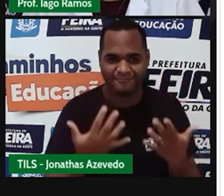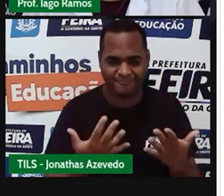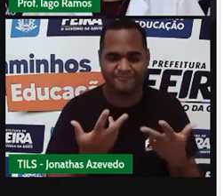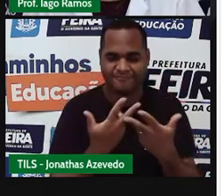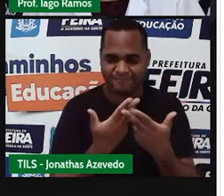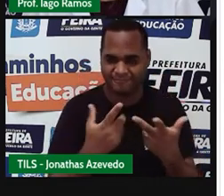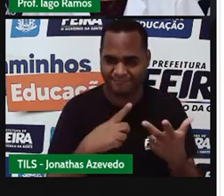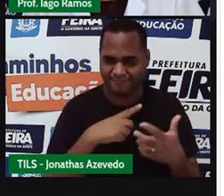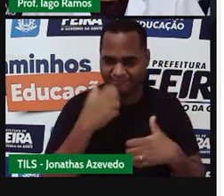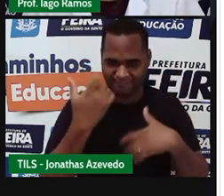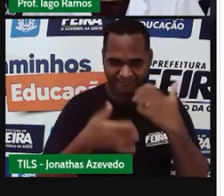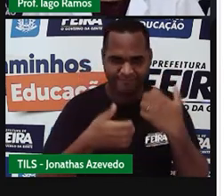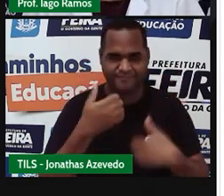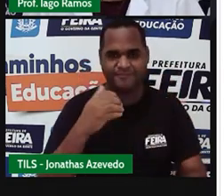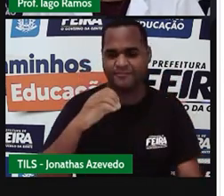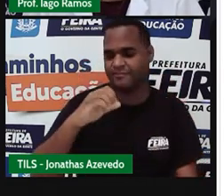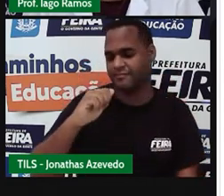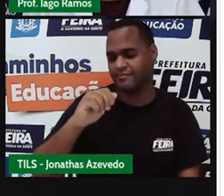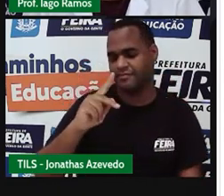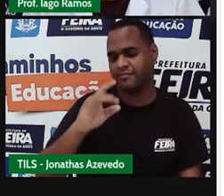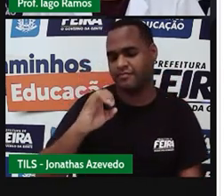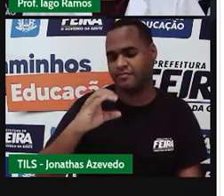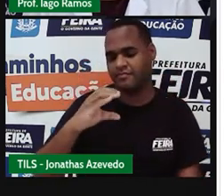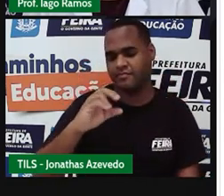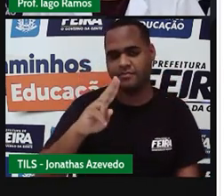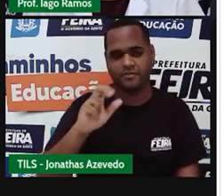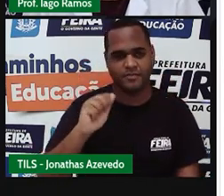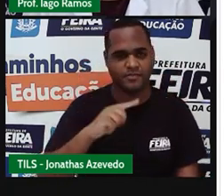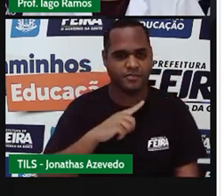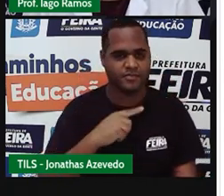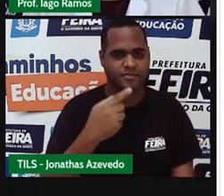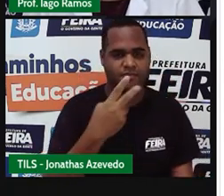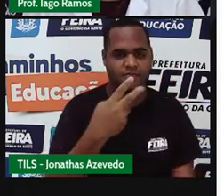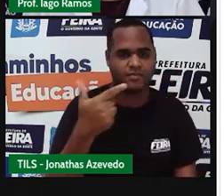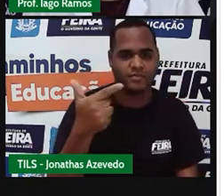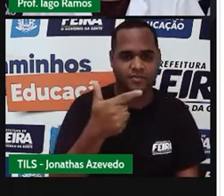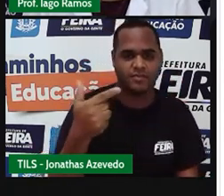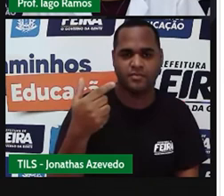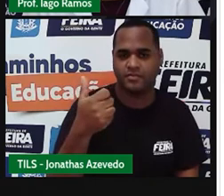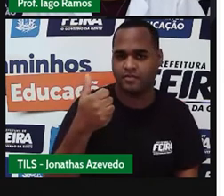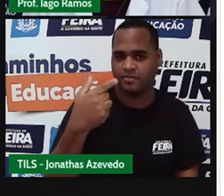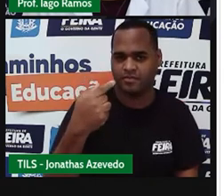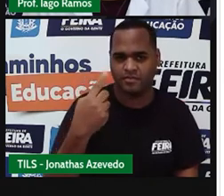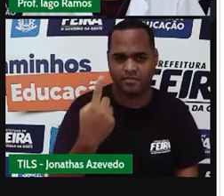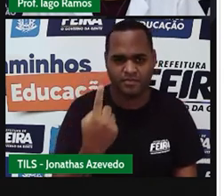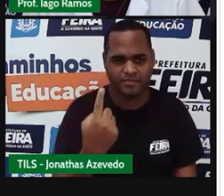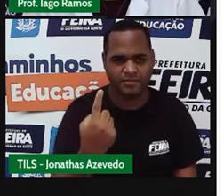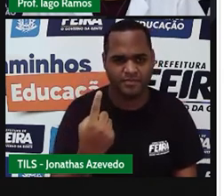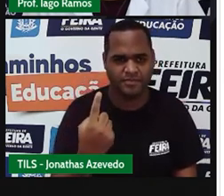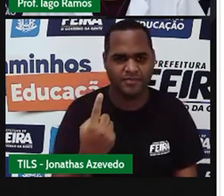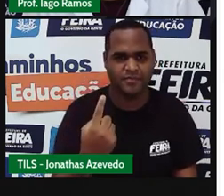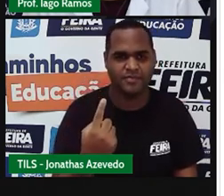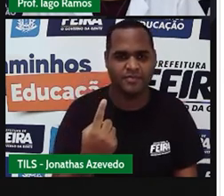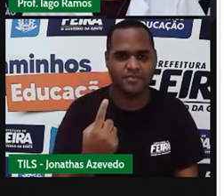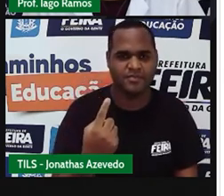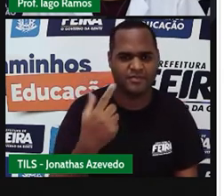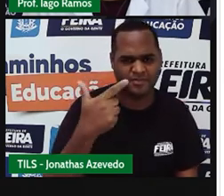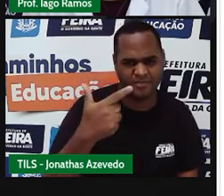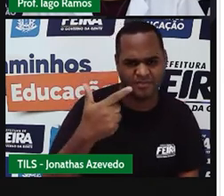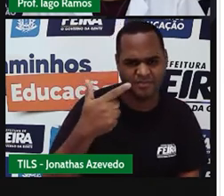Esses números aqui são números Capicua. o 22, o 171, o 2